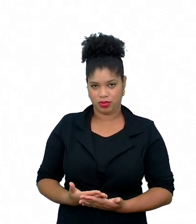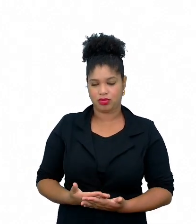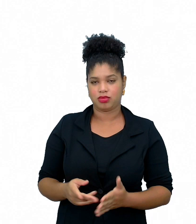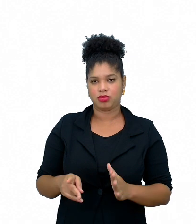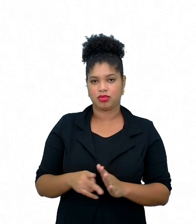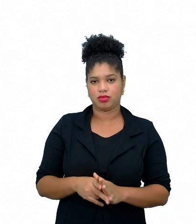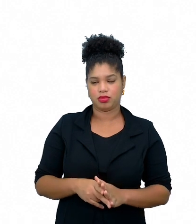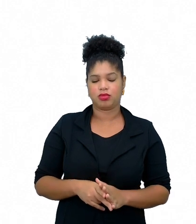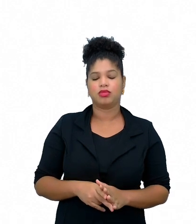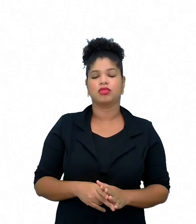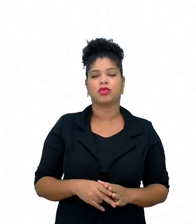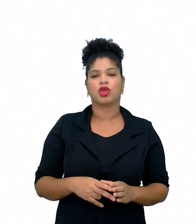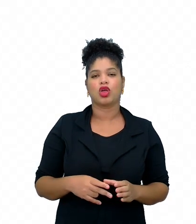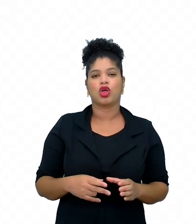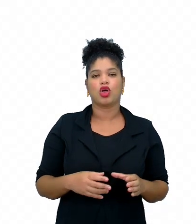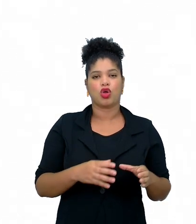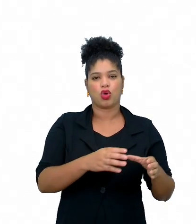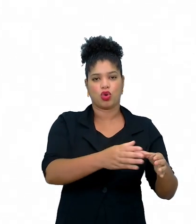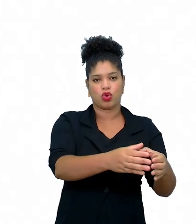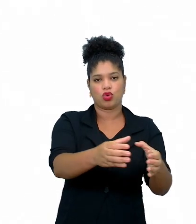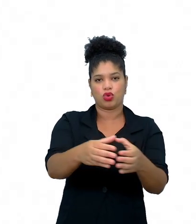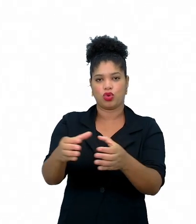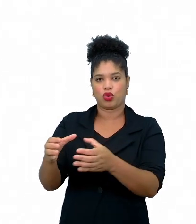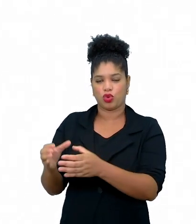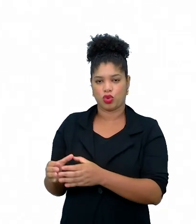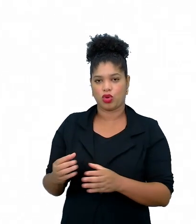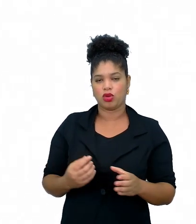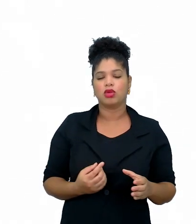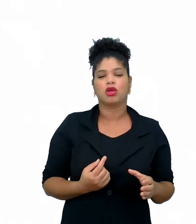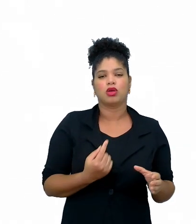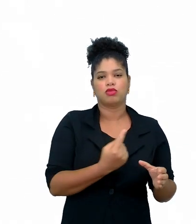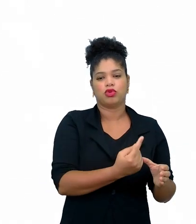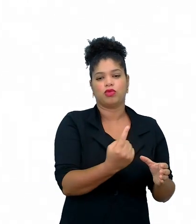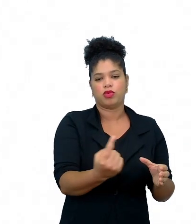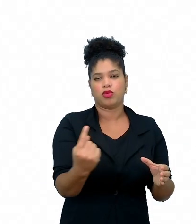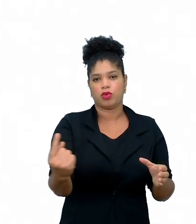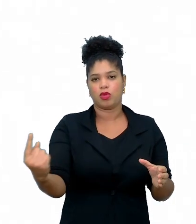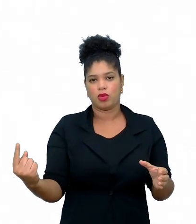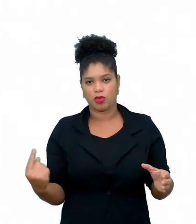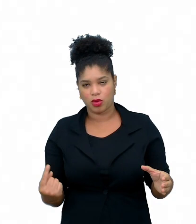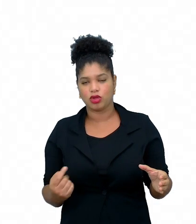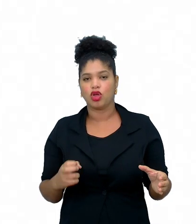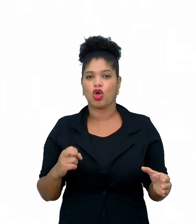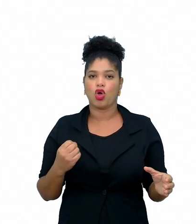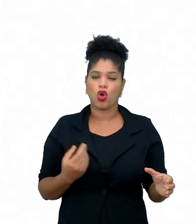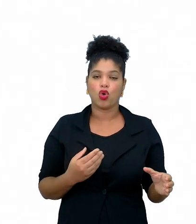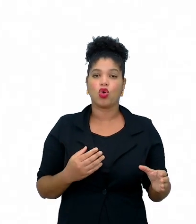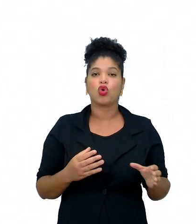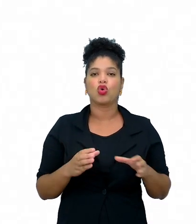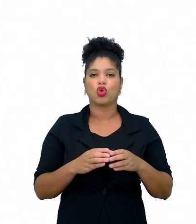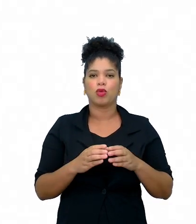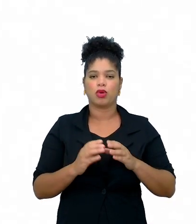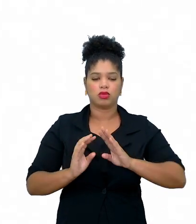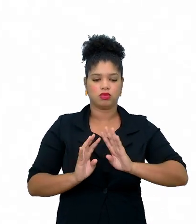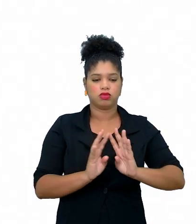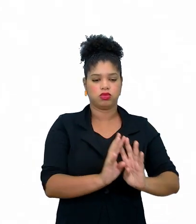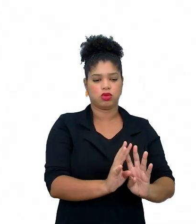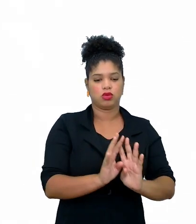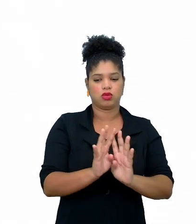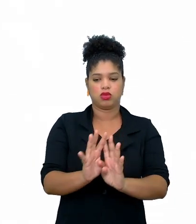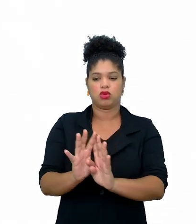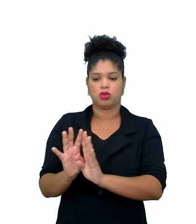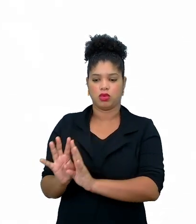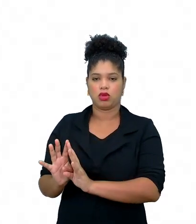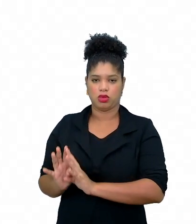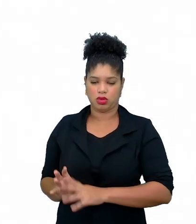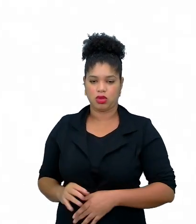estações. Gente, é uma sugestão, tá, essa sugestão também foi retirada daquele